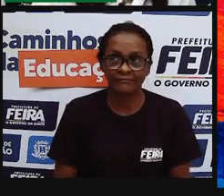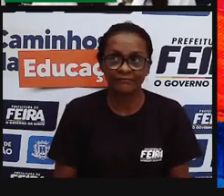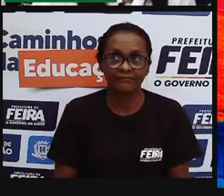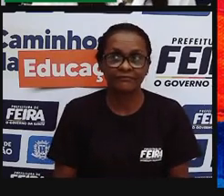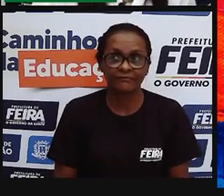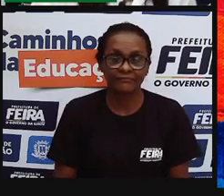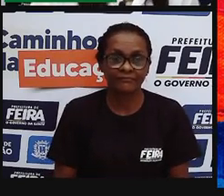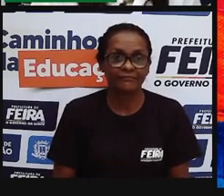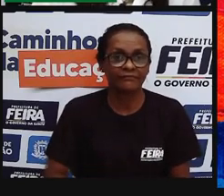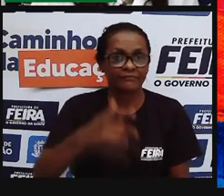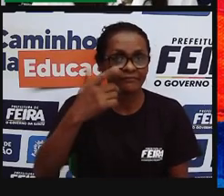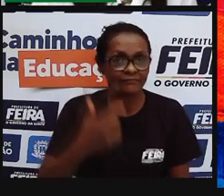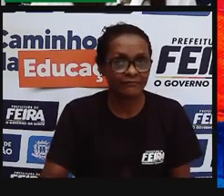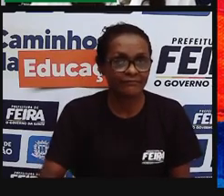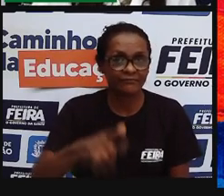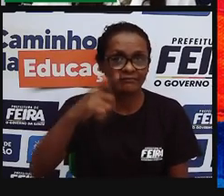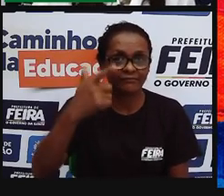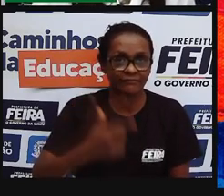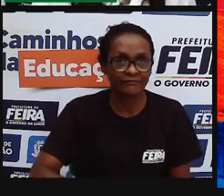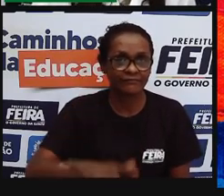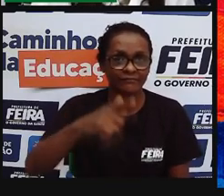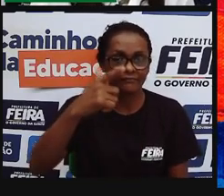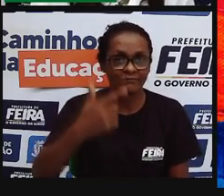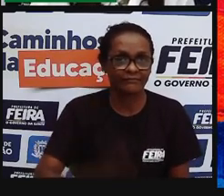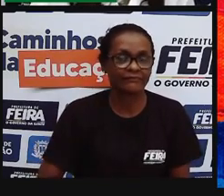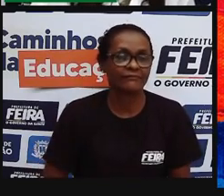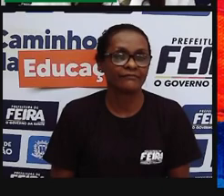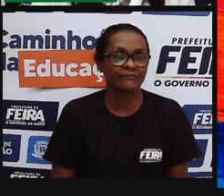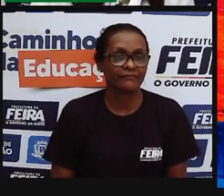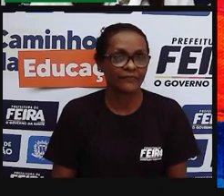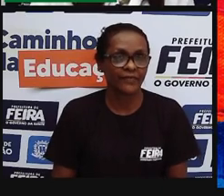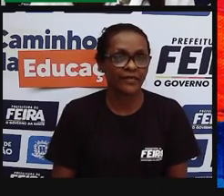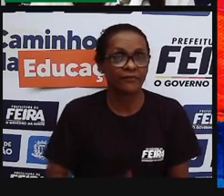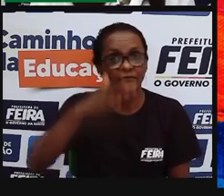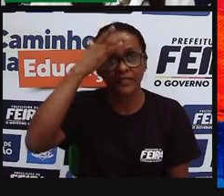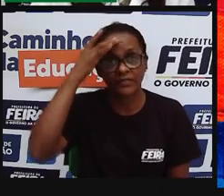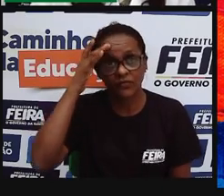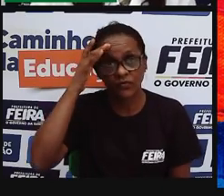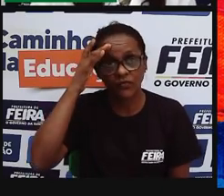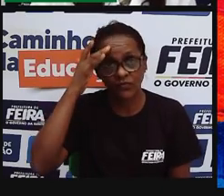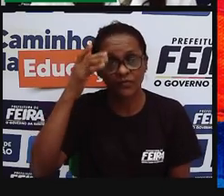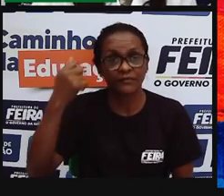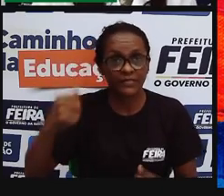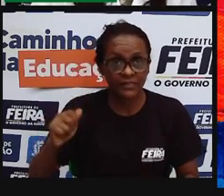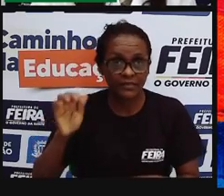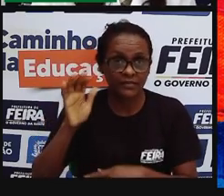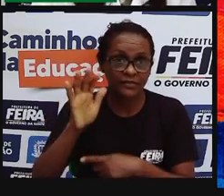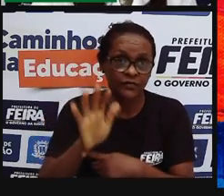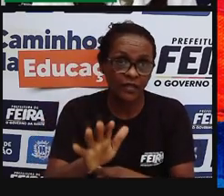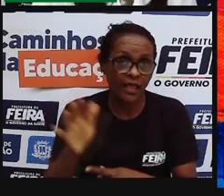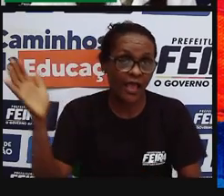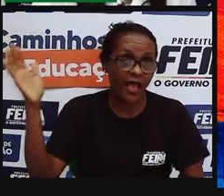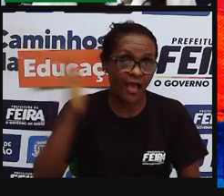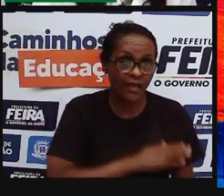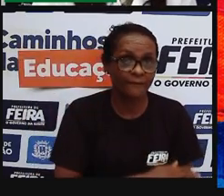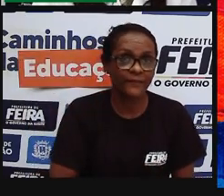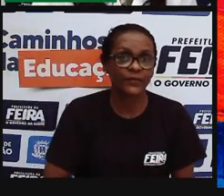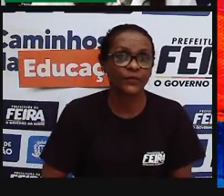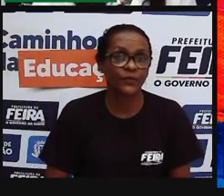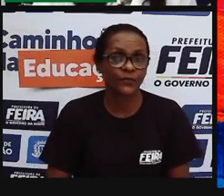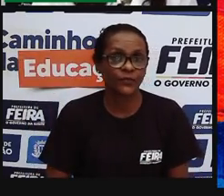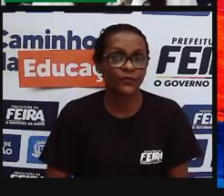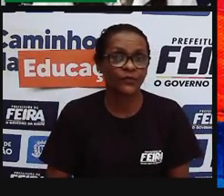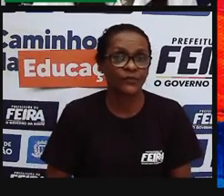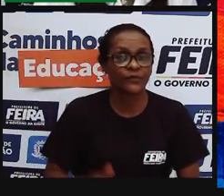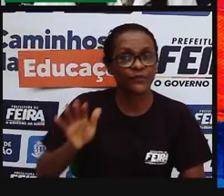e mais também recursos precisam chegar nesses ambientes pra que a preservação, o estudo, o